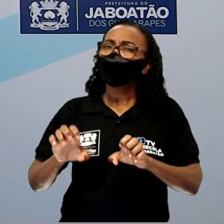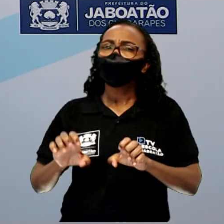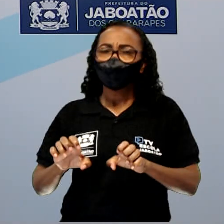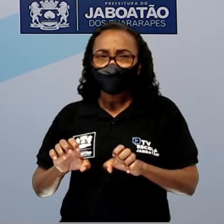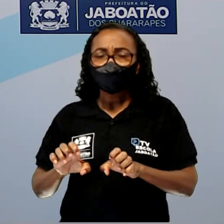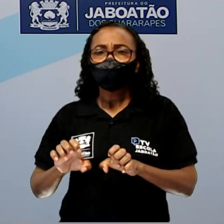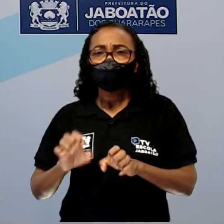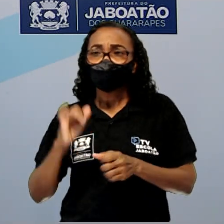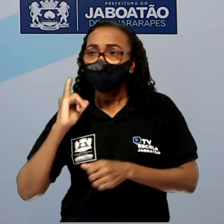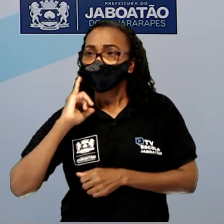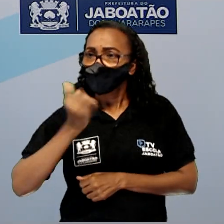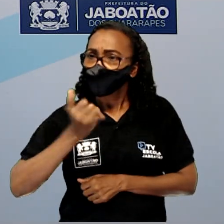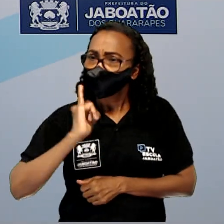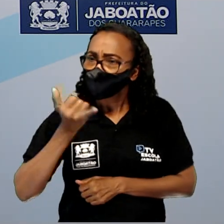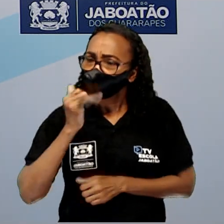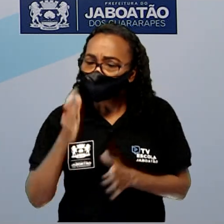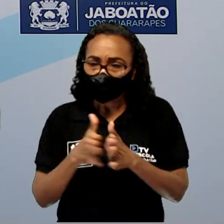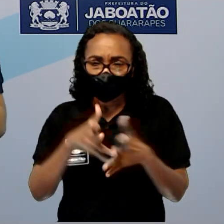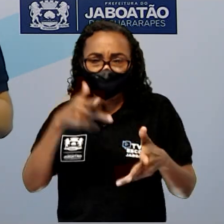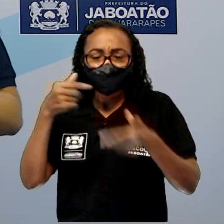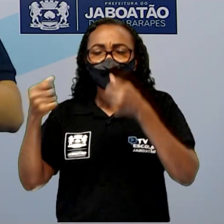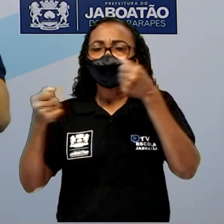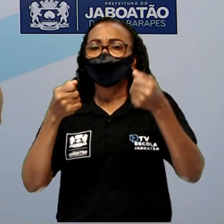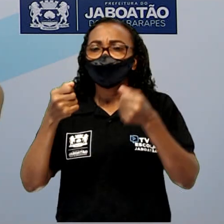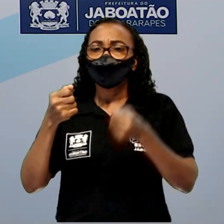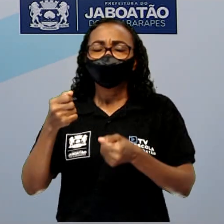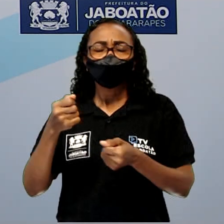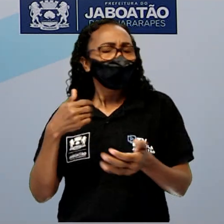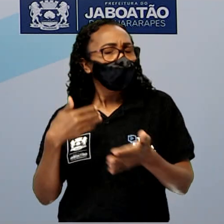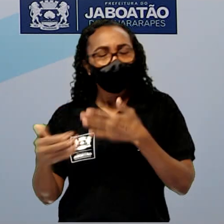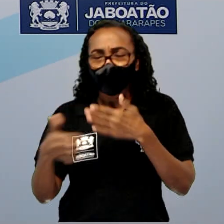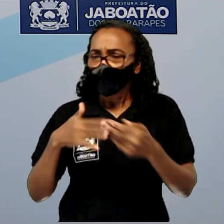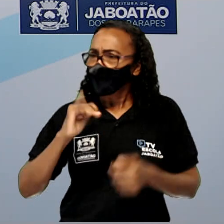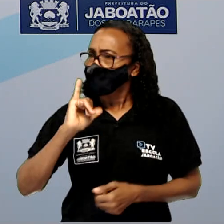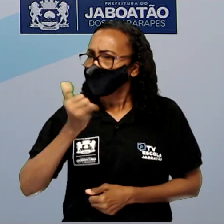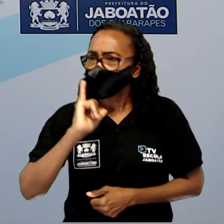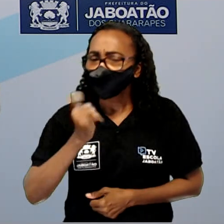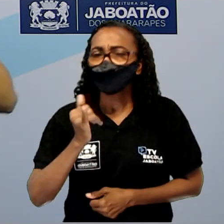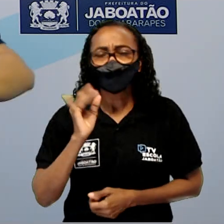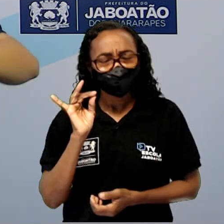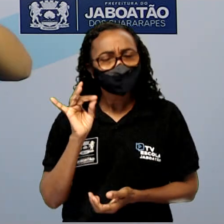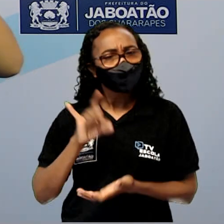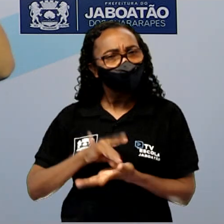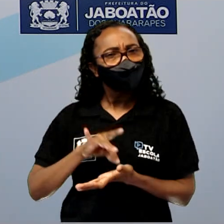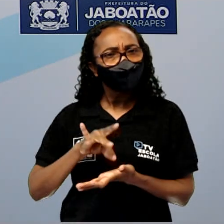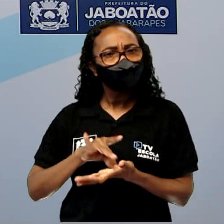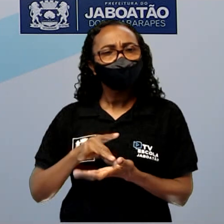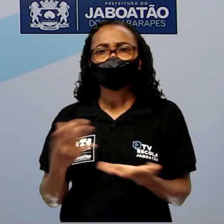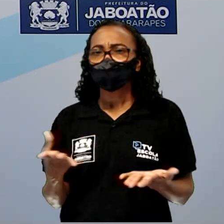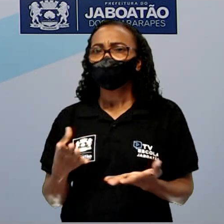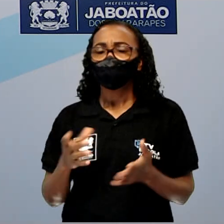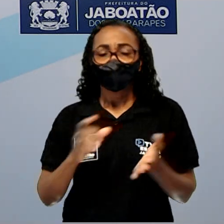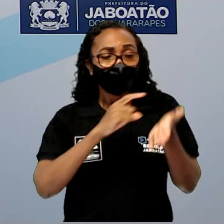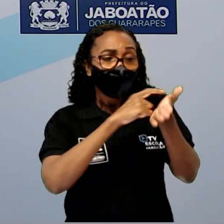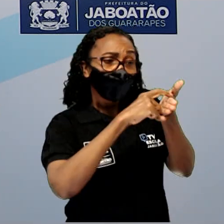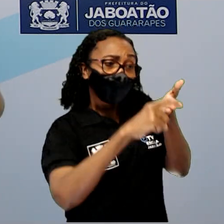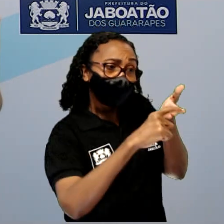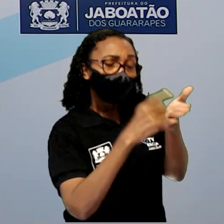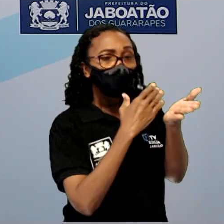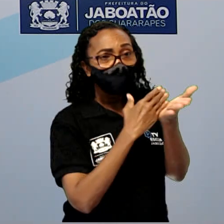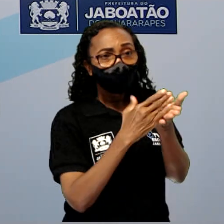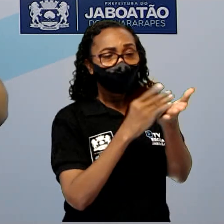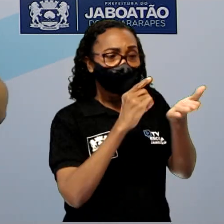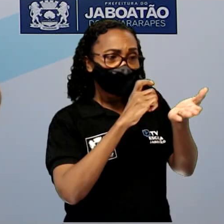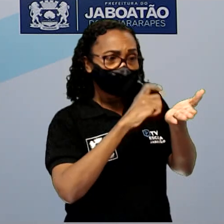narrativa maravilhosa, não é? Nós temos... e de qualquer narrativa, na verdade. Você tem o parágrafo de introdução, você tem a